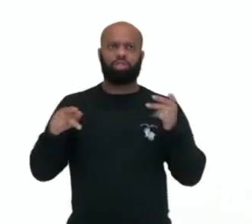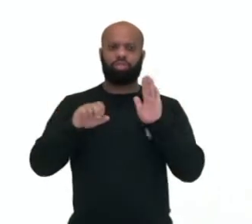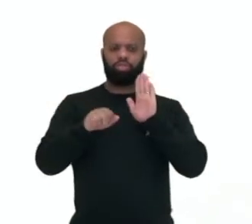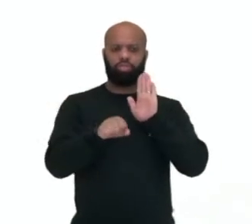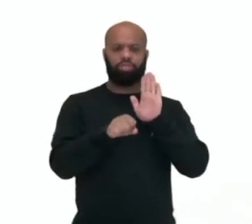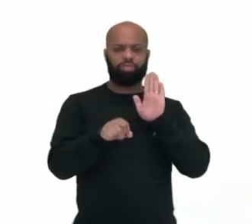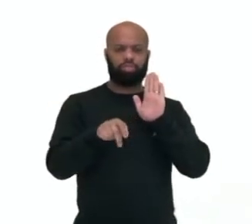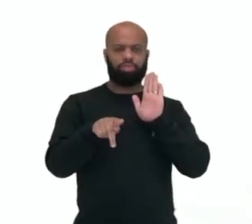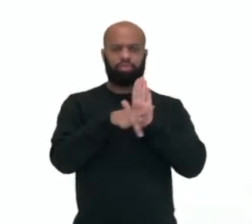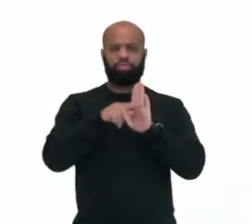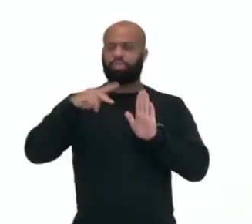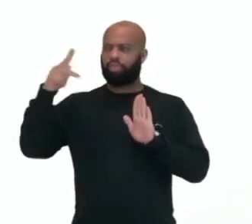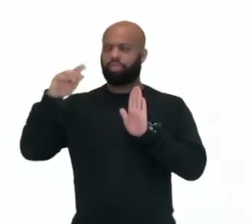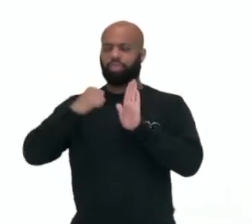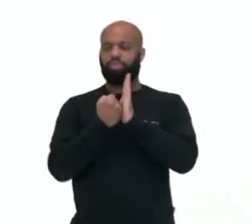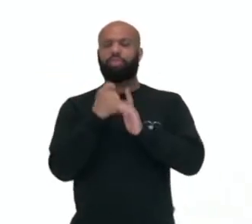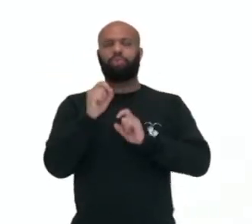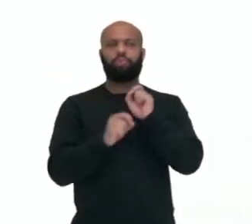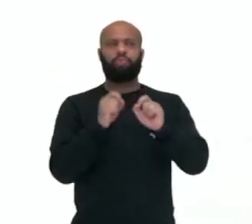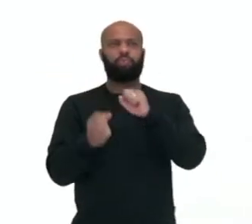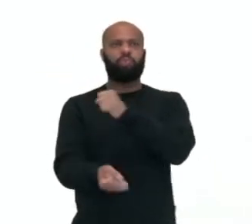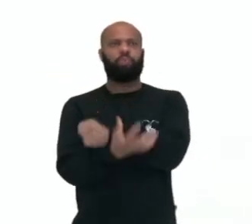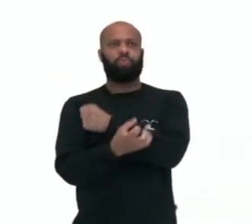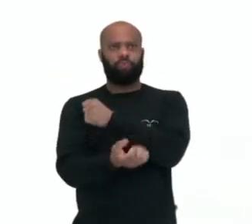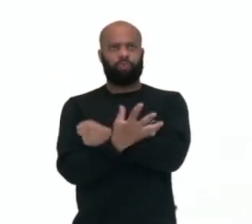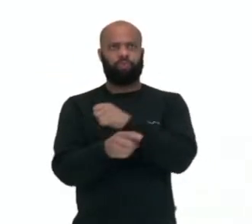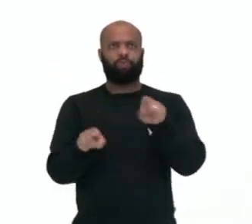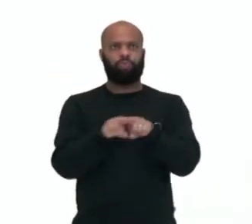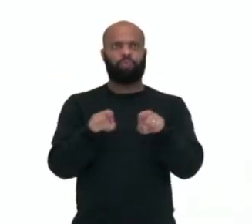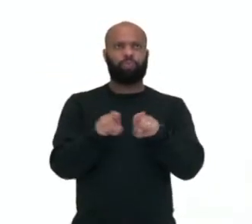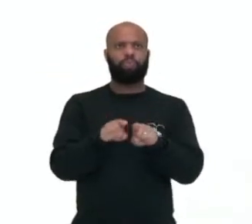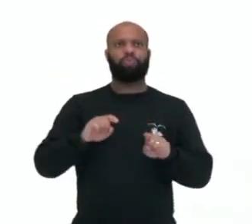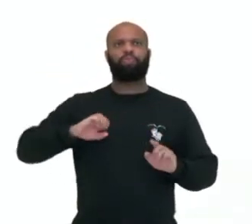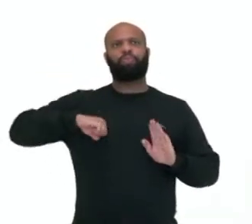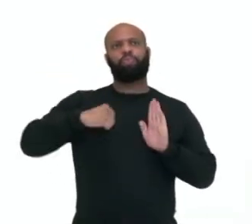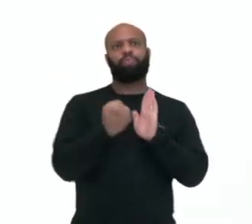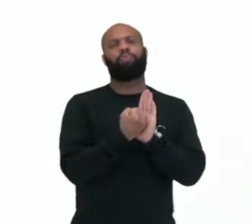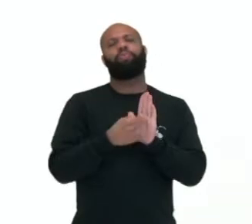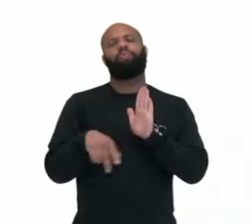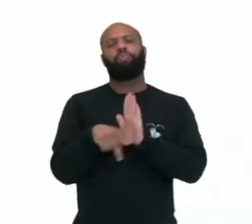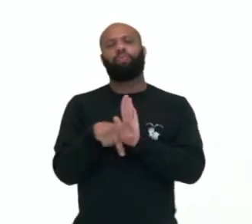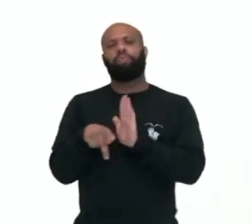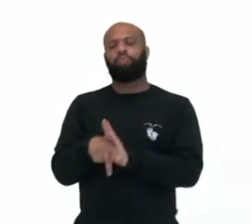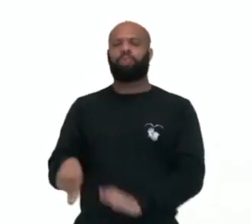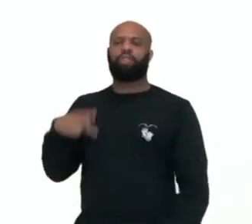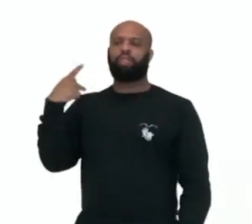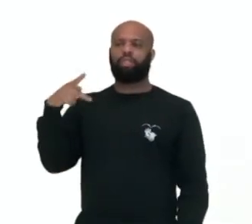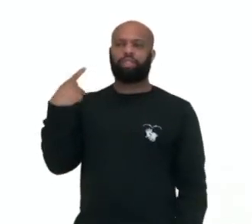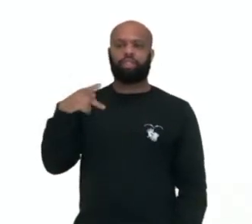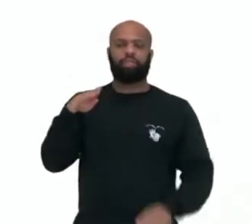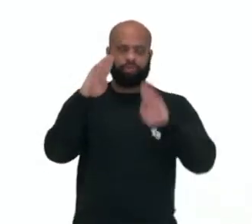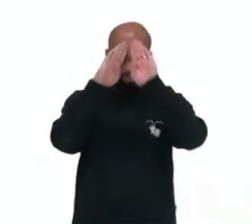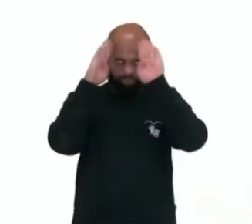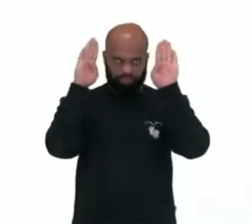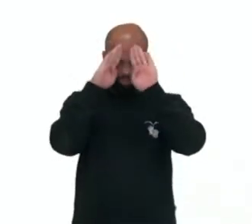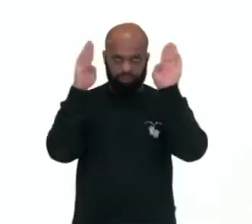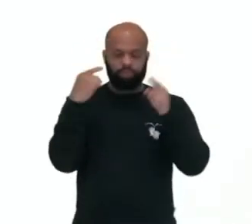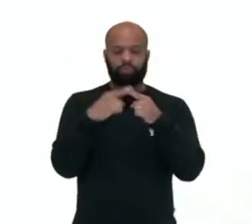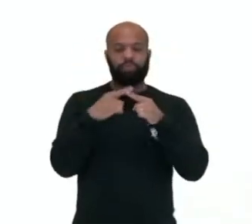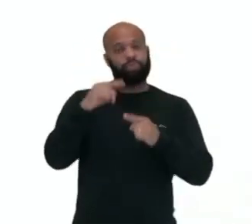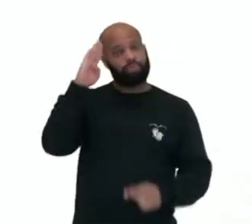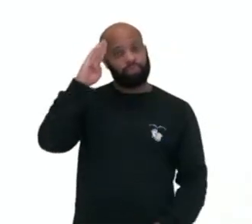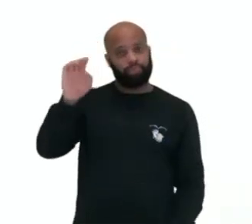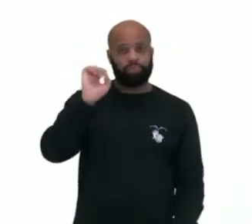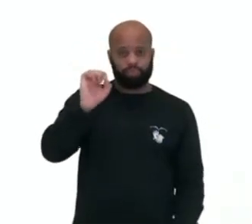foram os escândalos de corrupção. Isso marcou muito o governo de Fernando Collor de Mello, como o principal